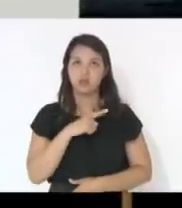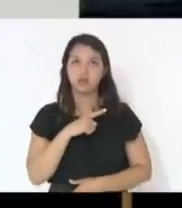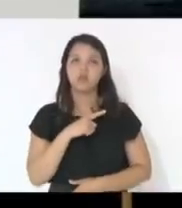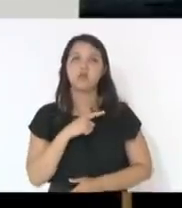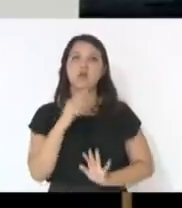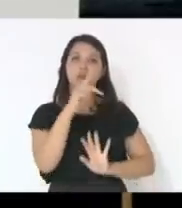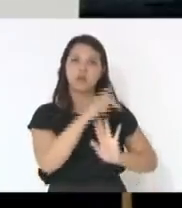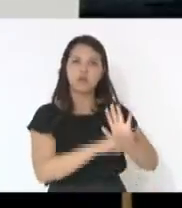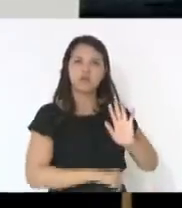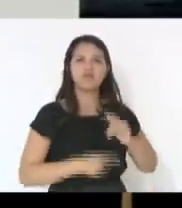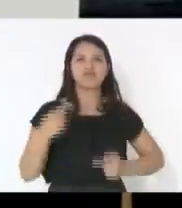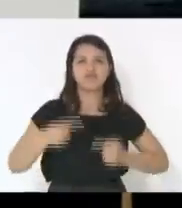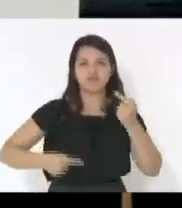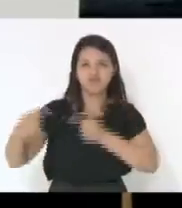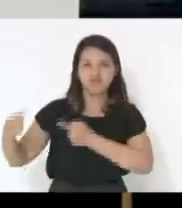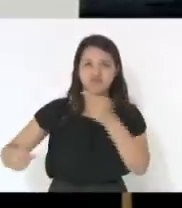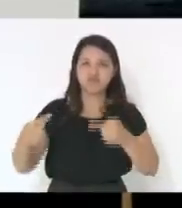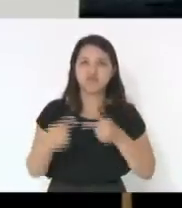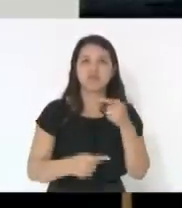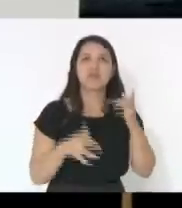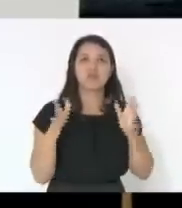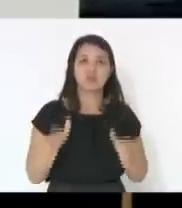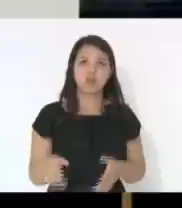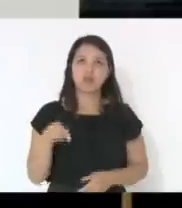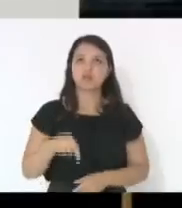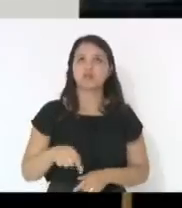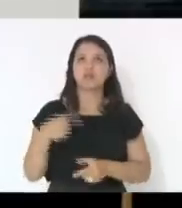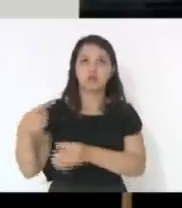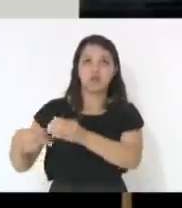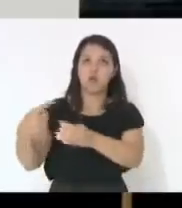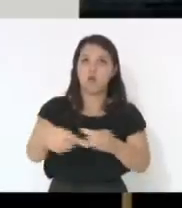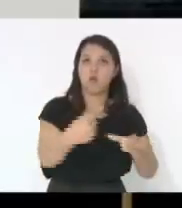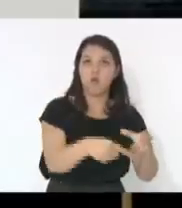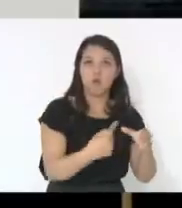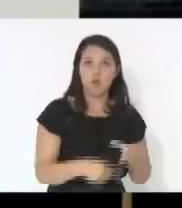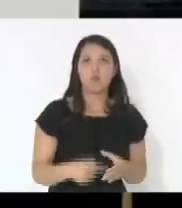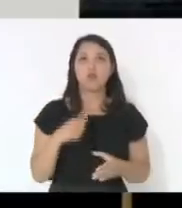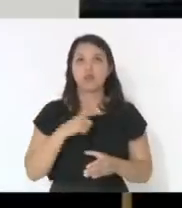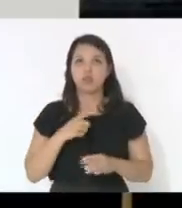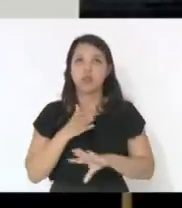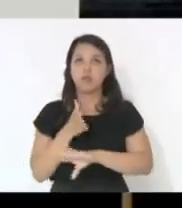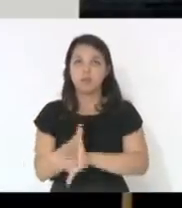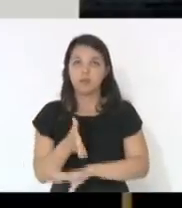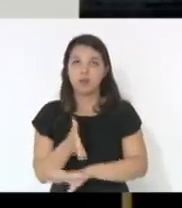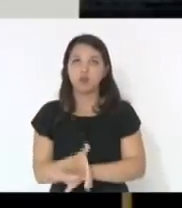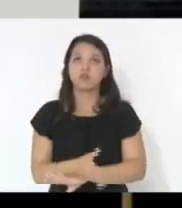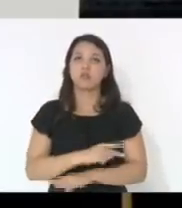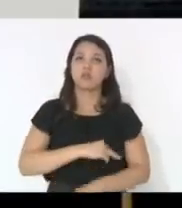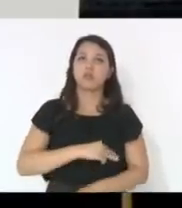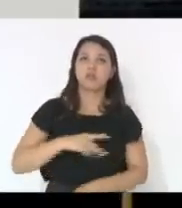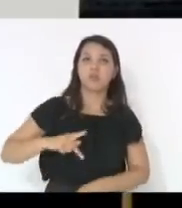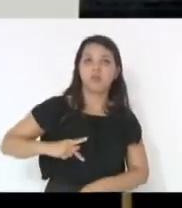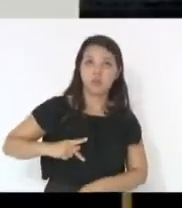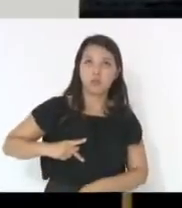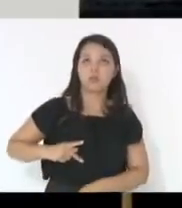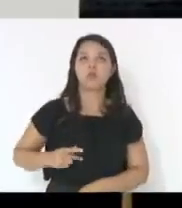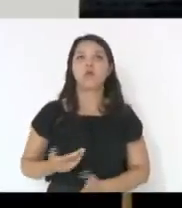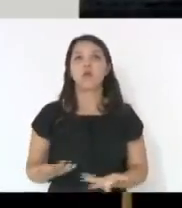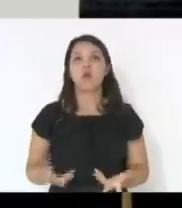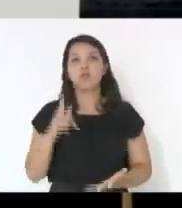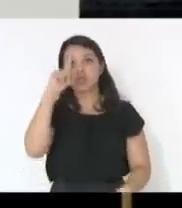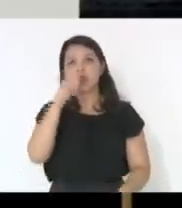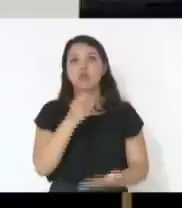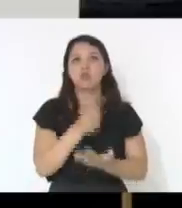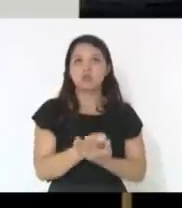projeto muito debatido aqui na casa, nas várias comissões, houve a participação do Ministério Público e se decidiu aqui por